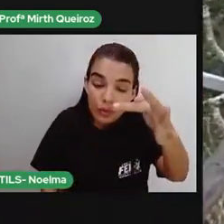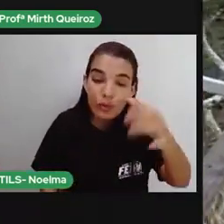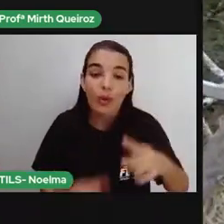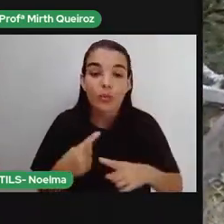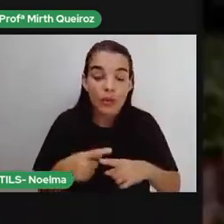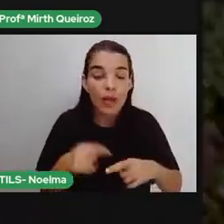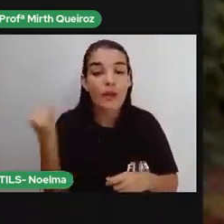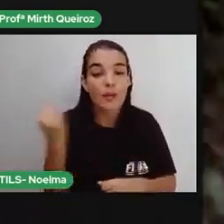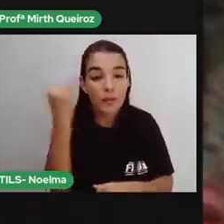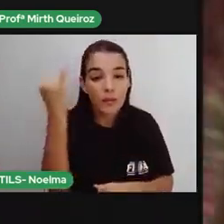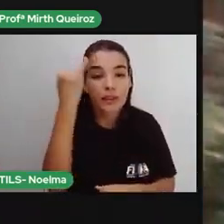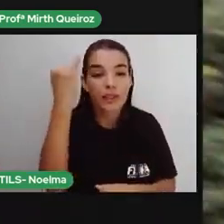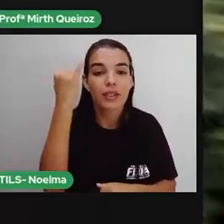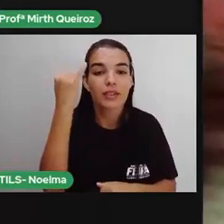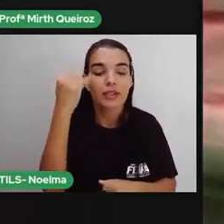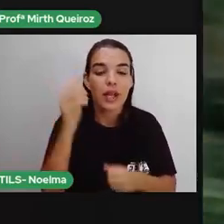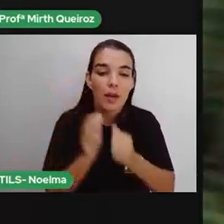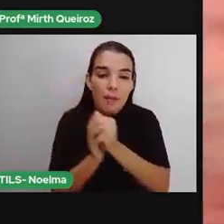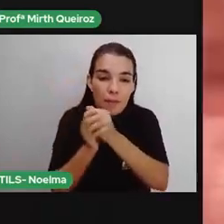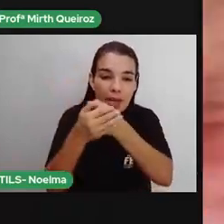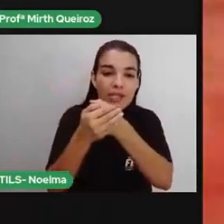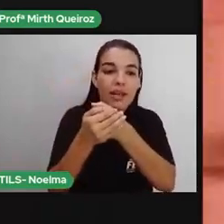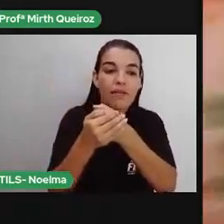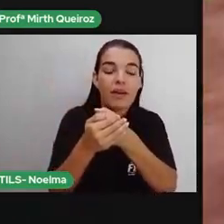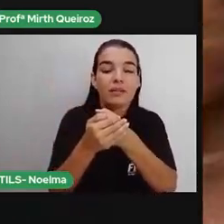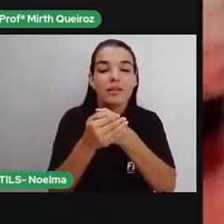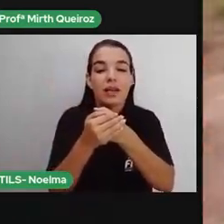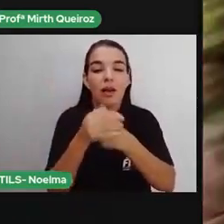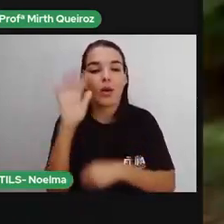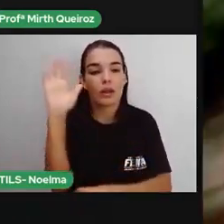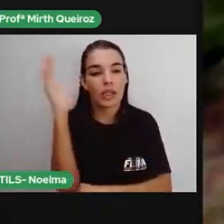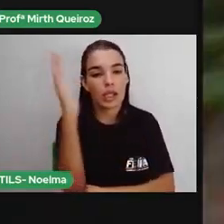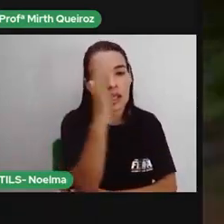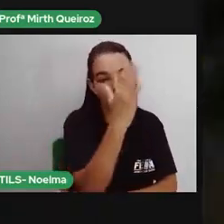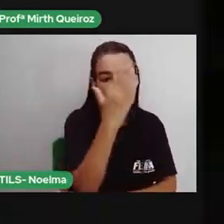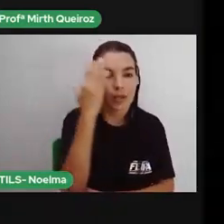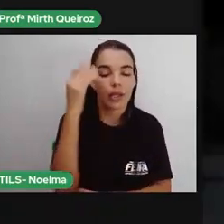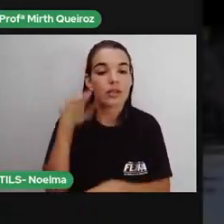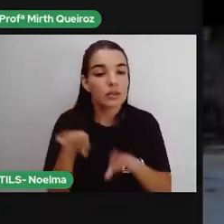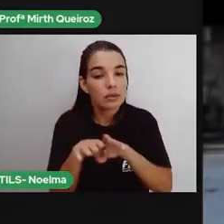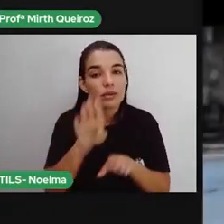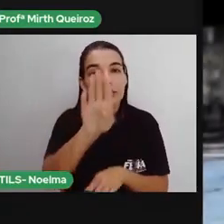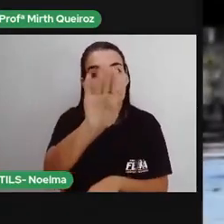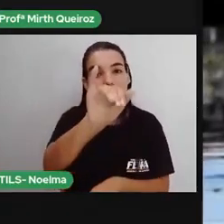da natureza, de todo um bioma e, quem sabe, do mundo.